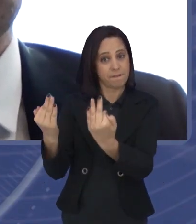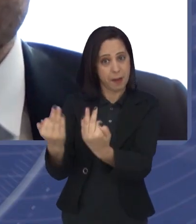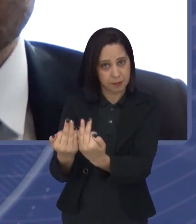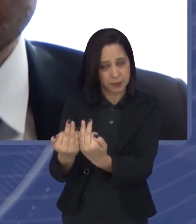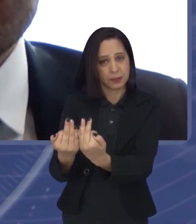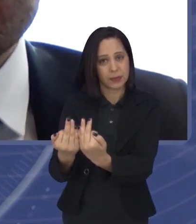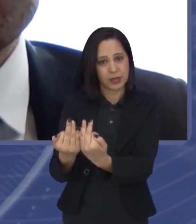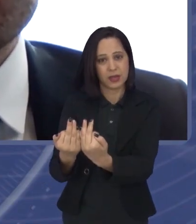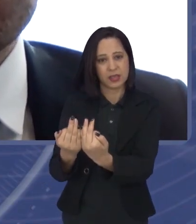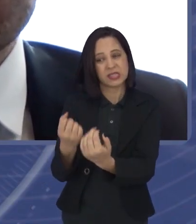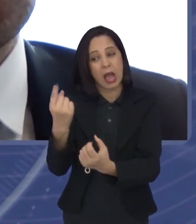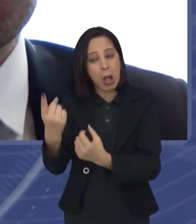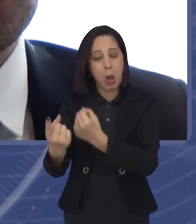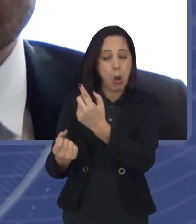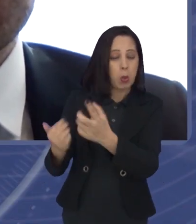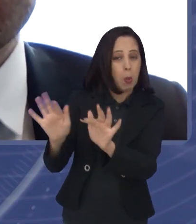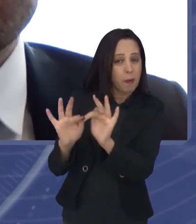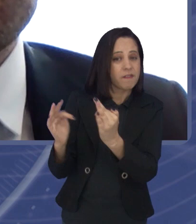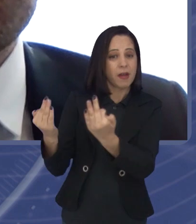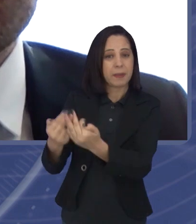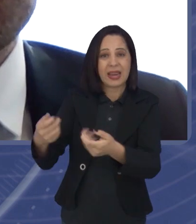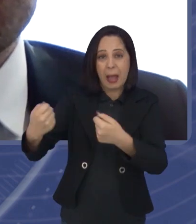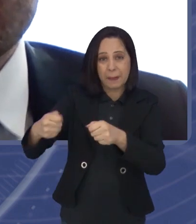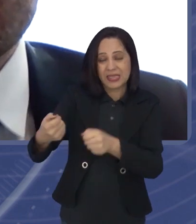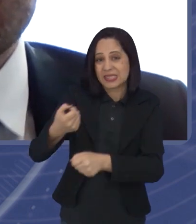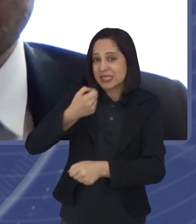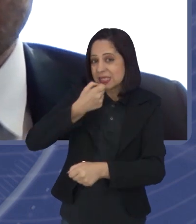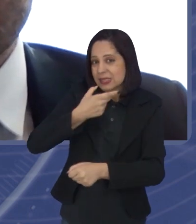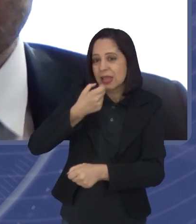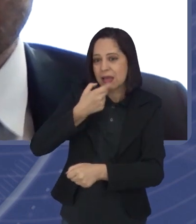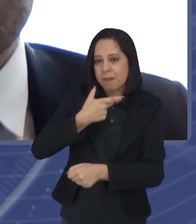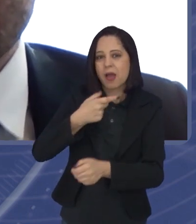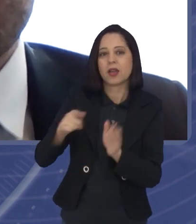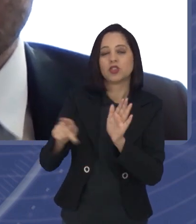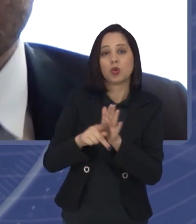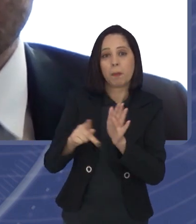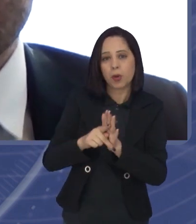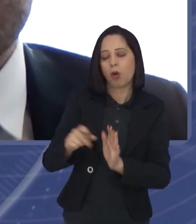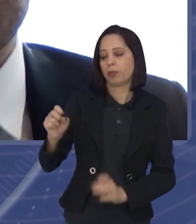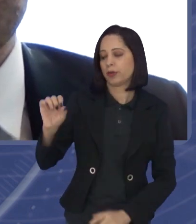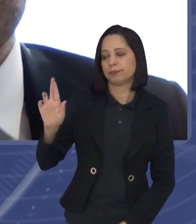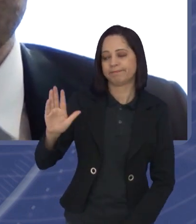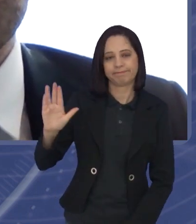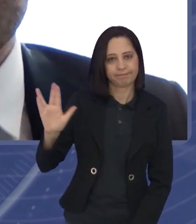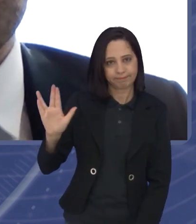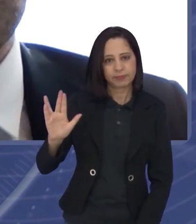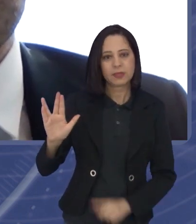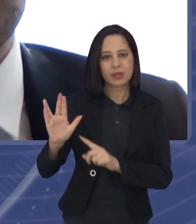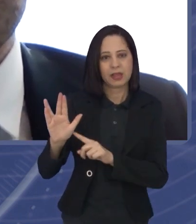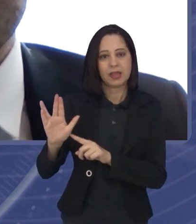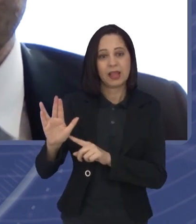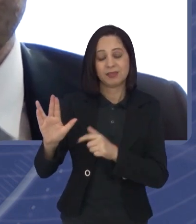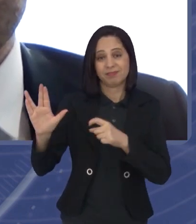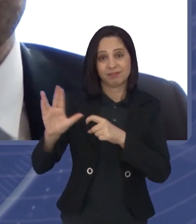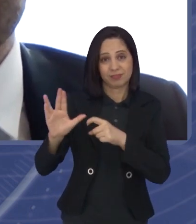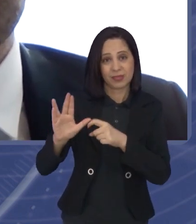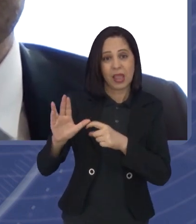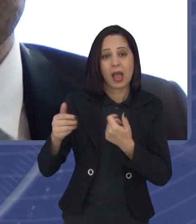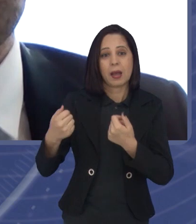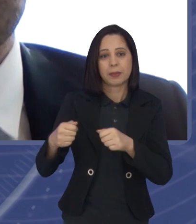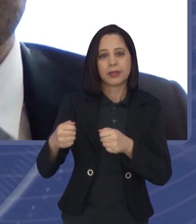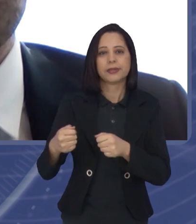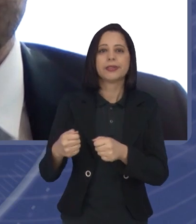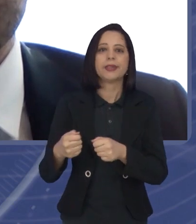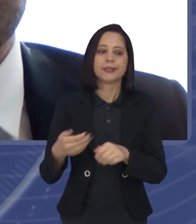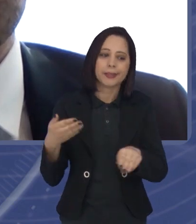precisam do medicamento derivado da cannabis, elas precisam muitas vezes entrar